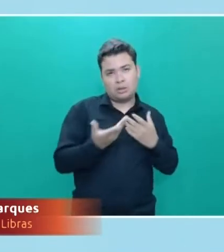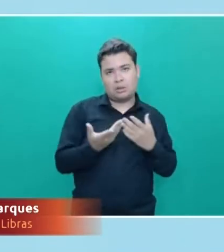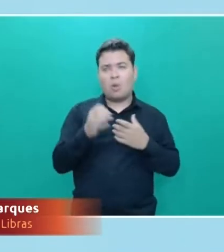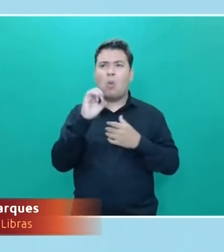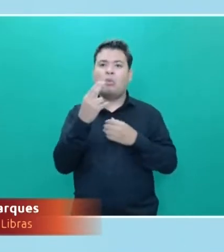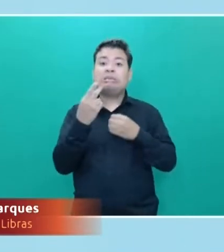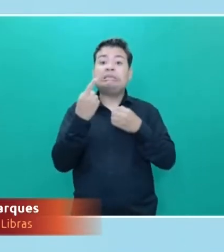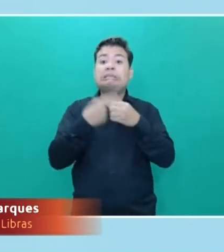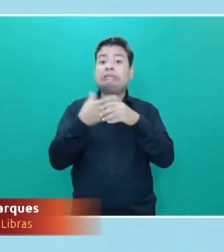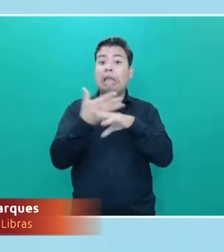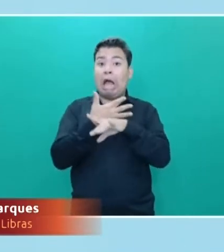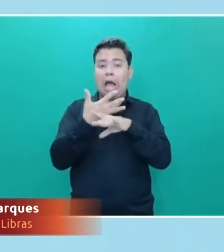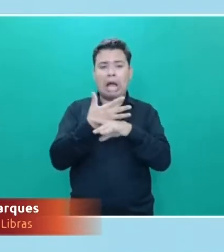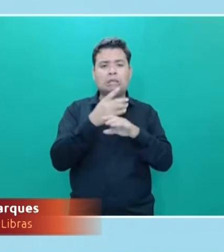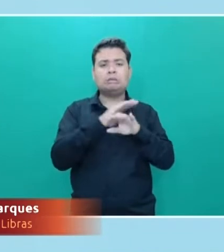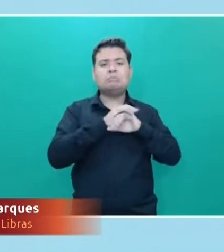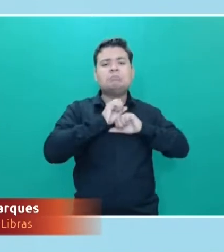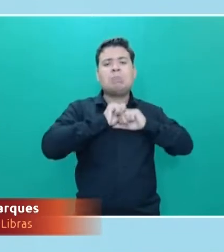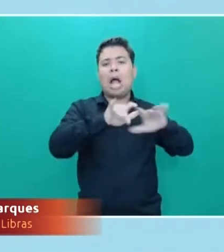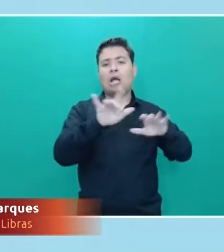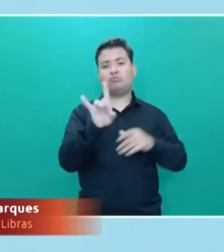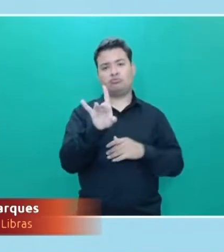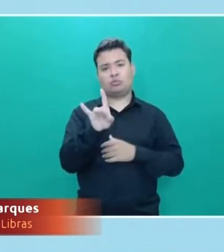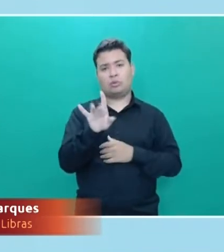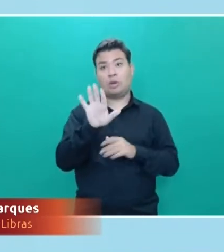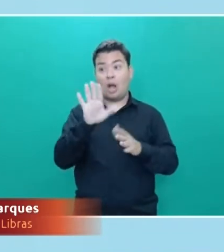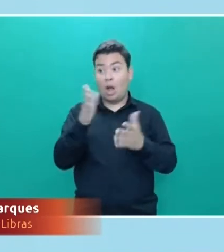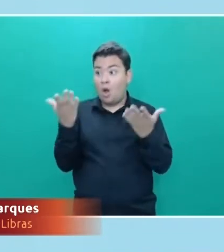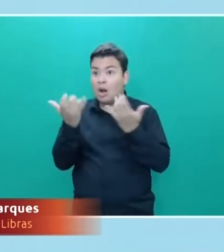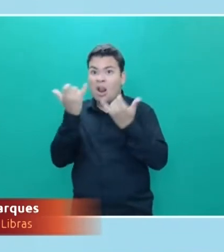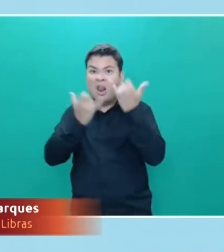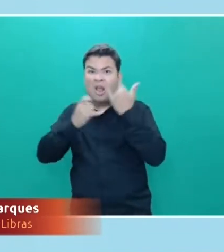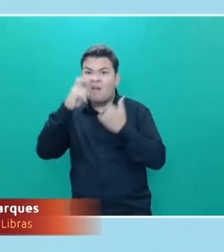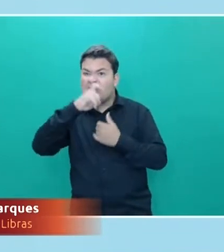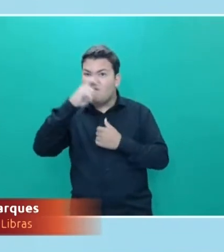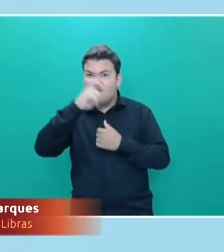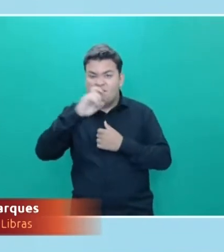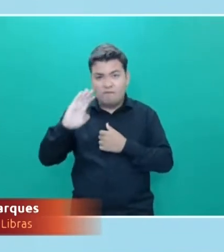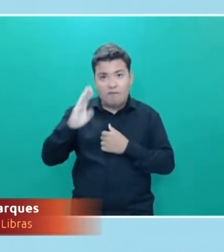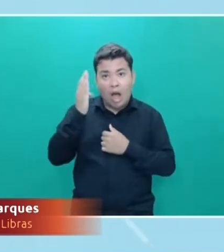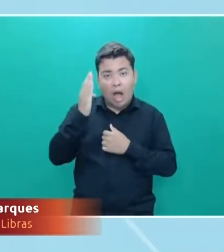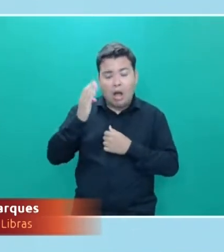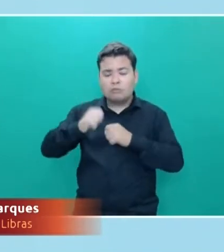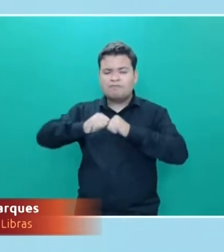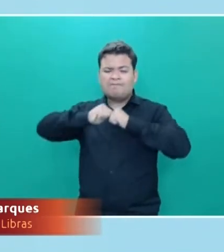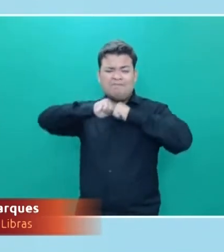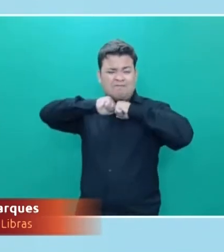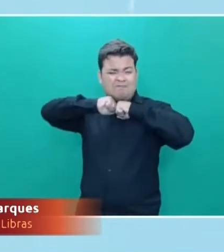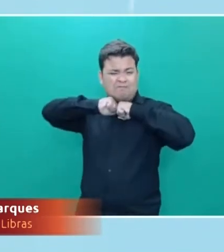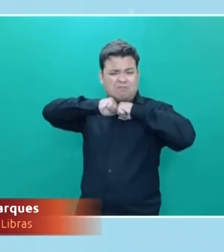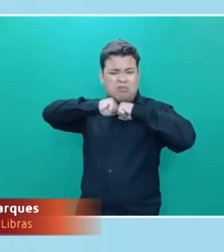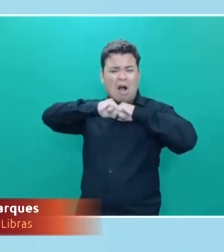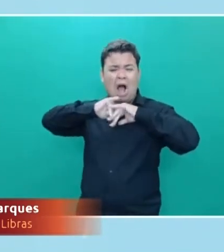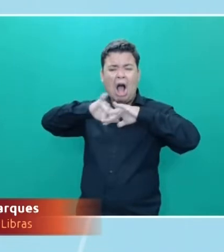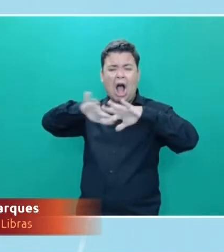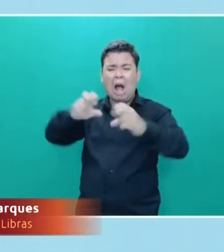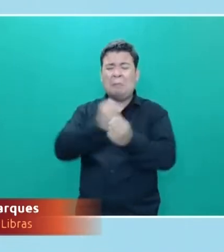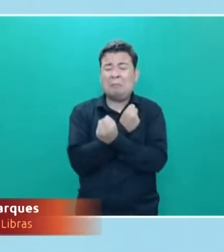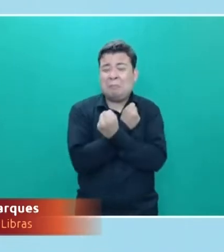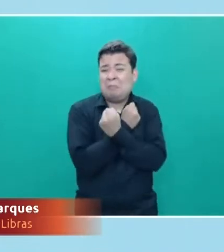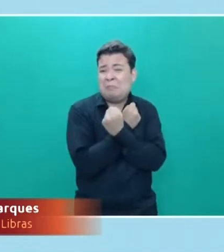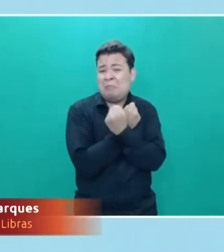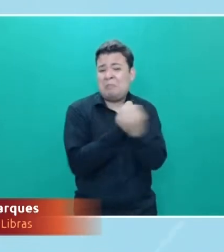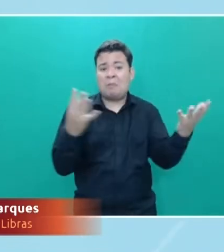cidade. Hoje, uma informação falsa, ela consegue atingir milhares de pessoas em questões de